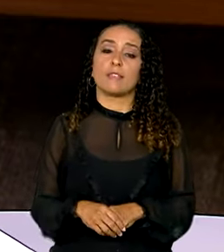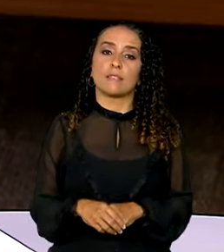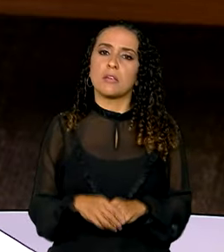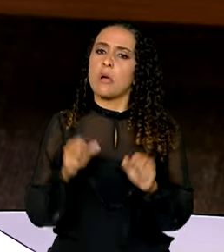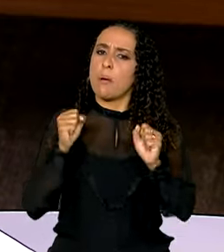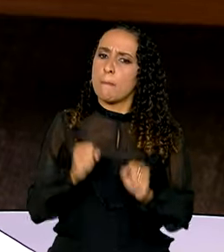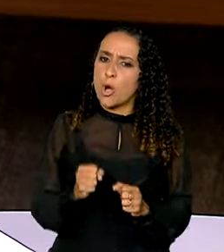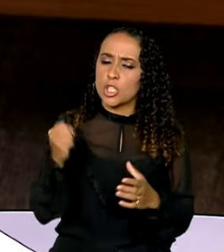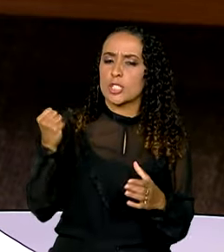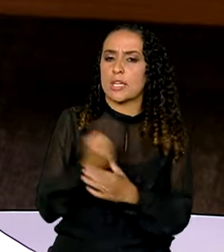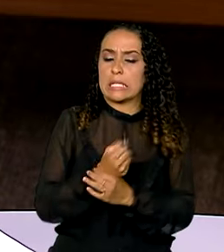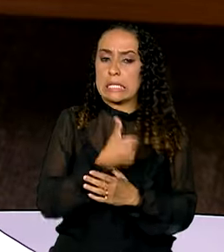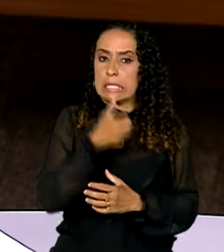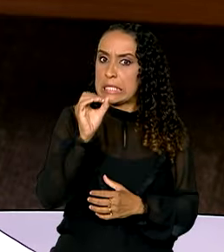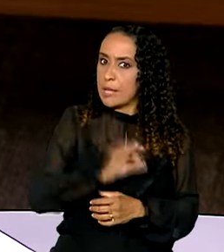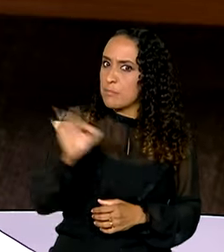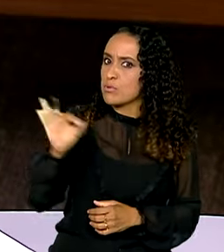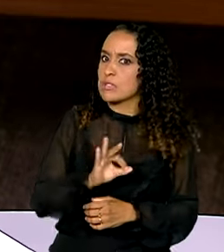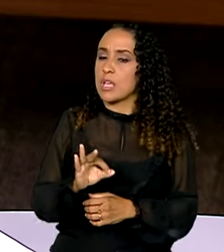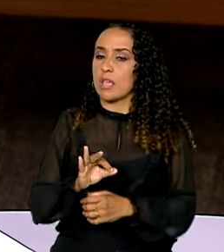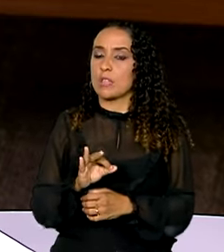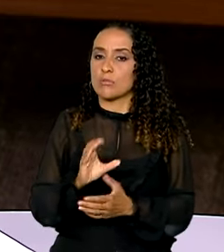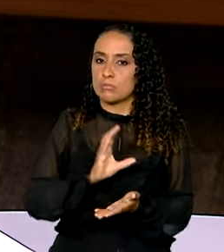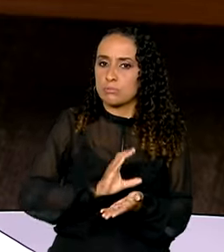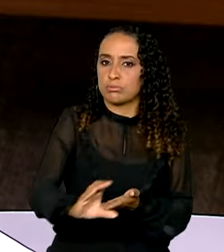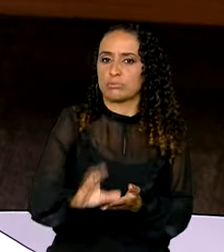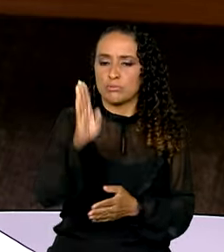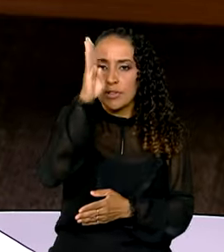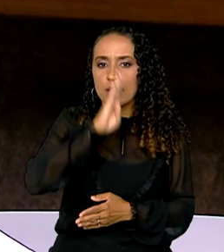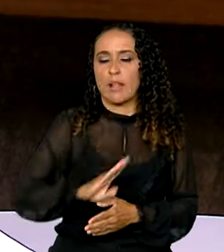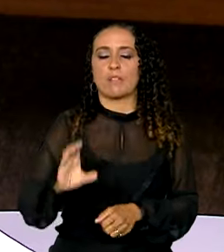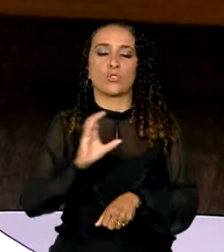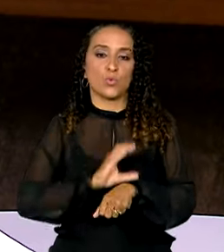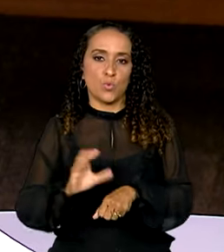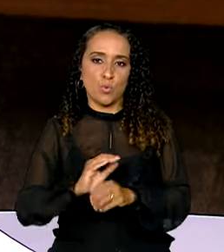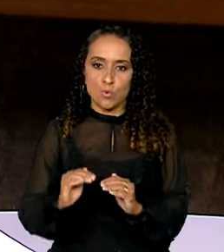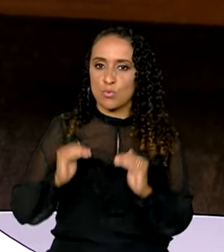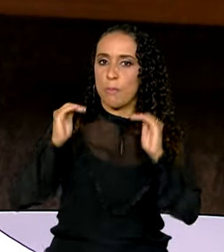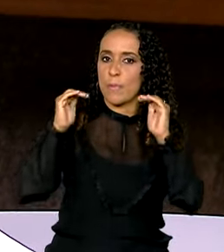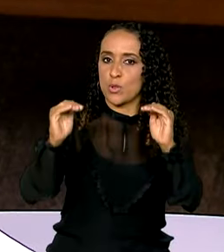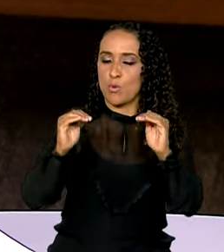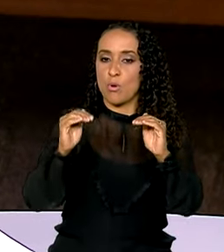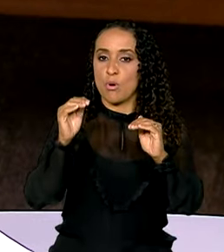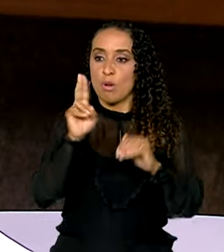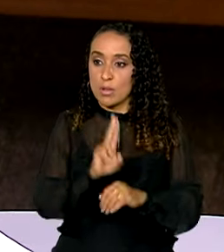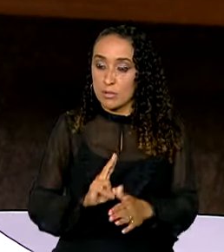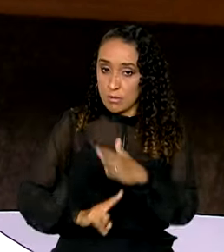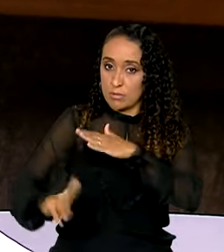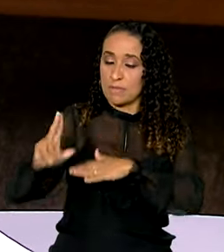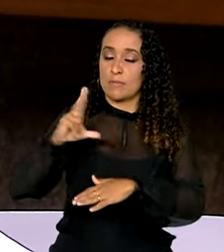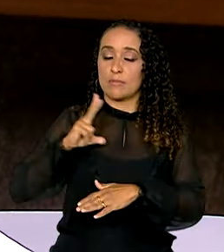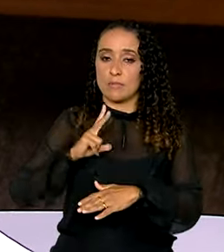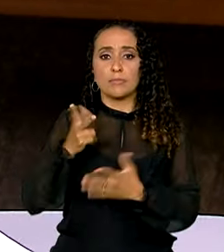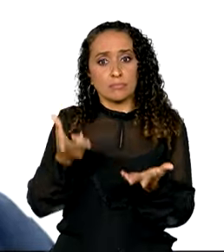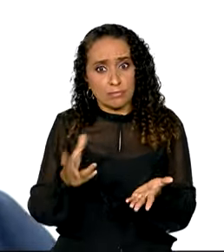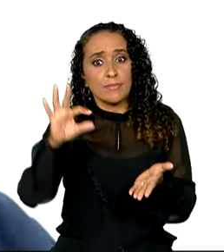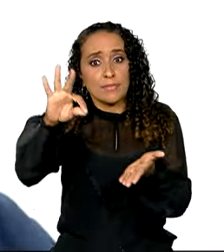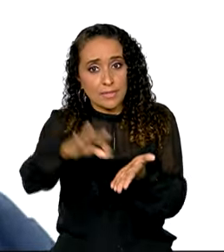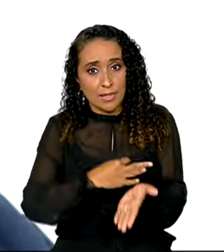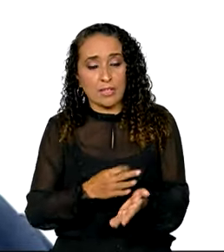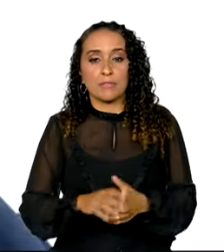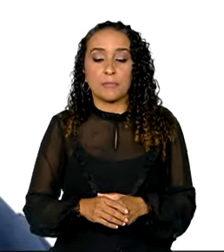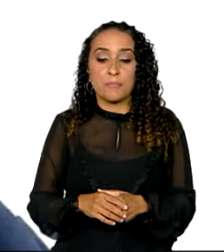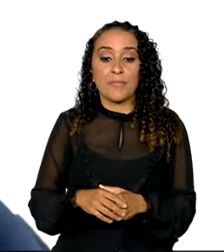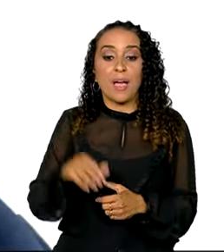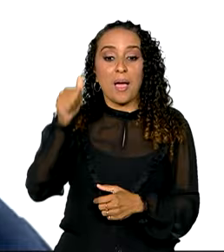podendo garantir 100% do financiamento gratuito do seu curso superior nas universidades privadas. Portanto, se inscreva. E